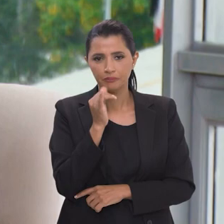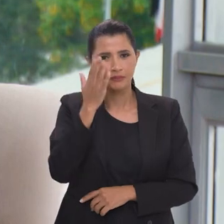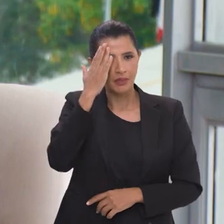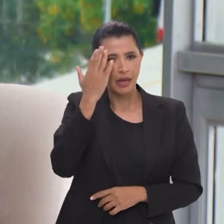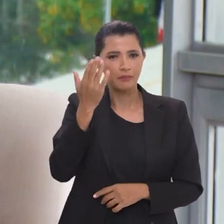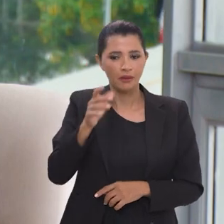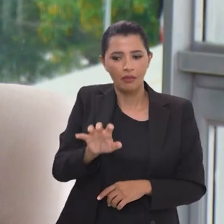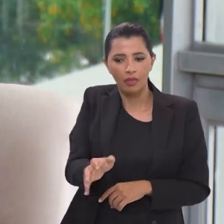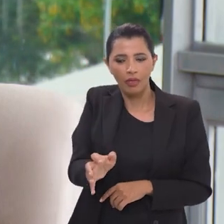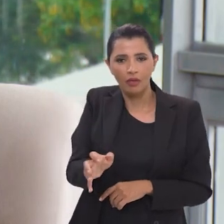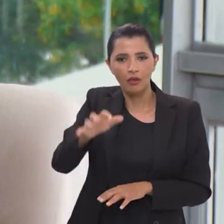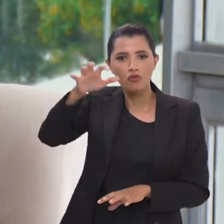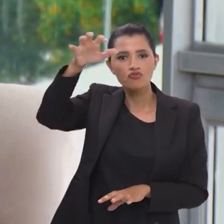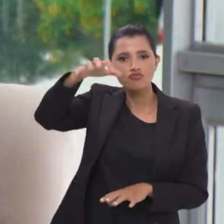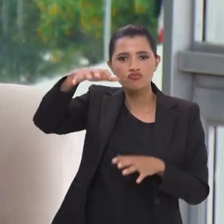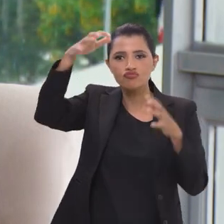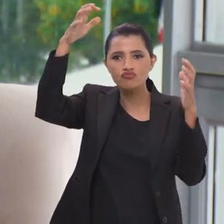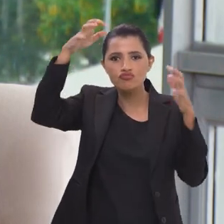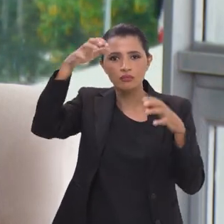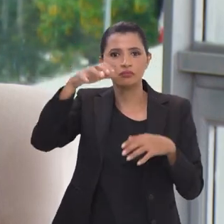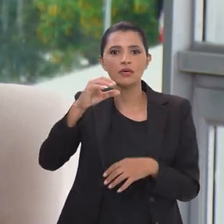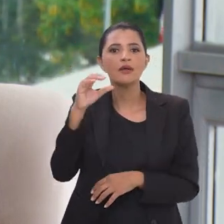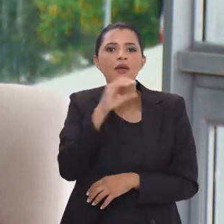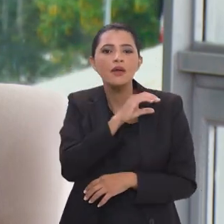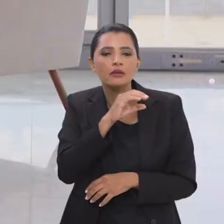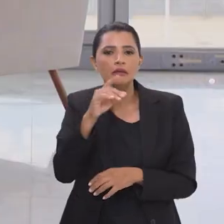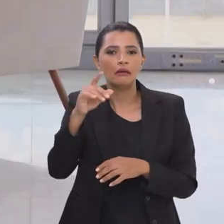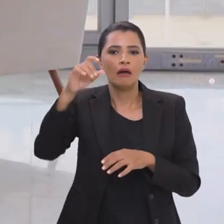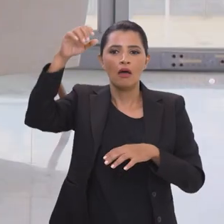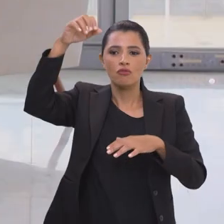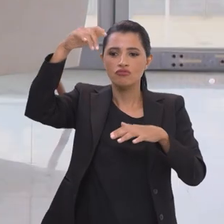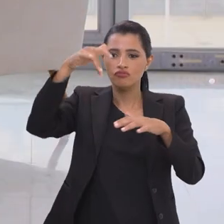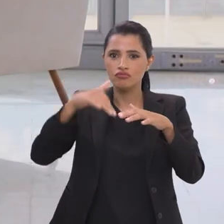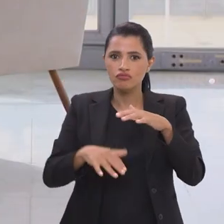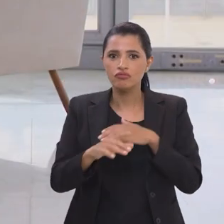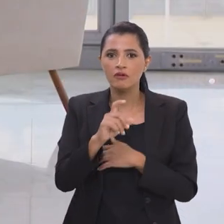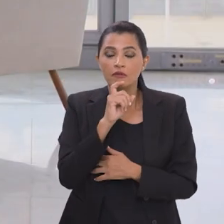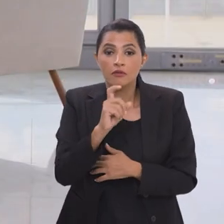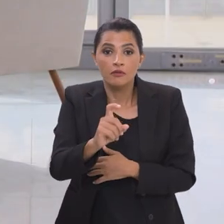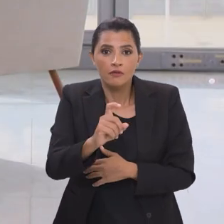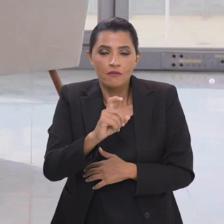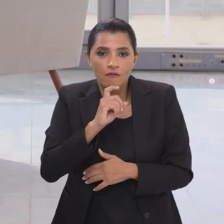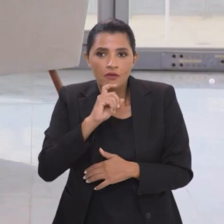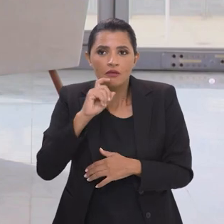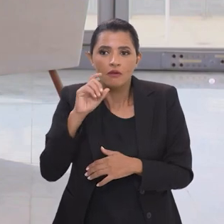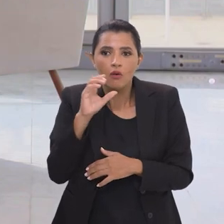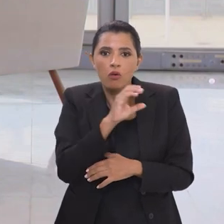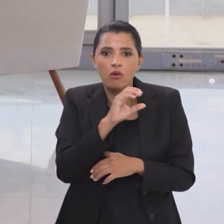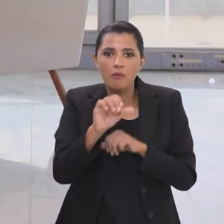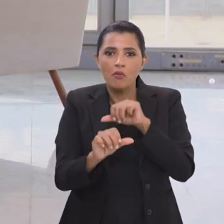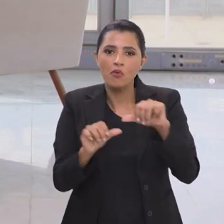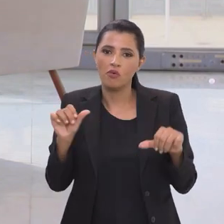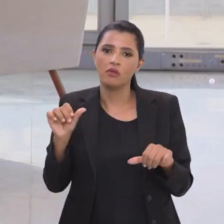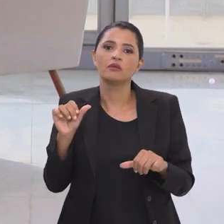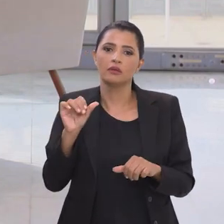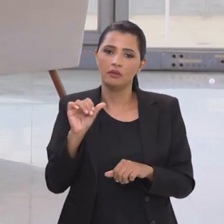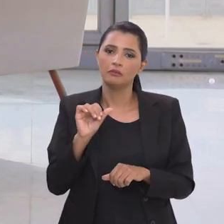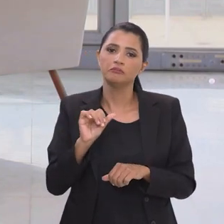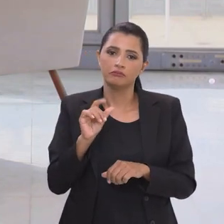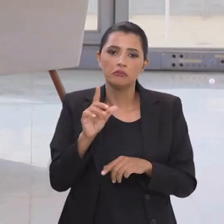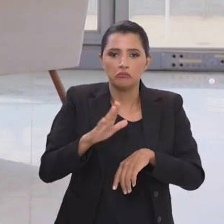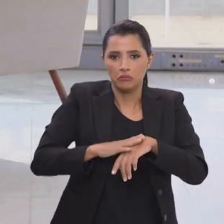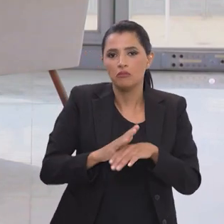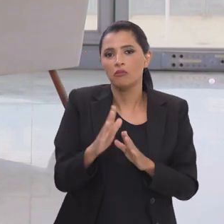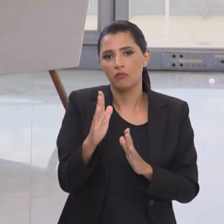chuveiro, né, quente e até que a água fria passe, leva um tempo, né, tu sabe que o chuveiro é